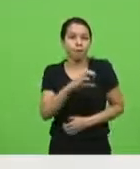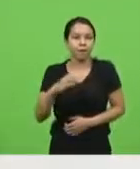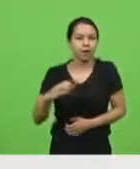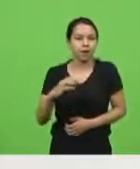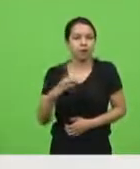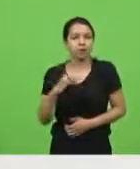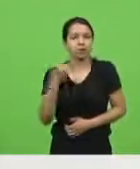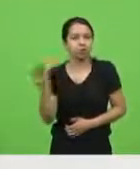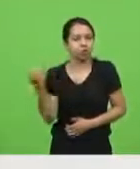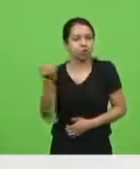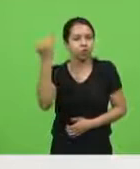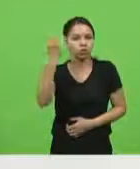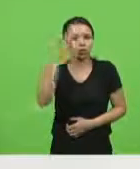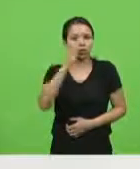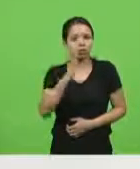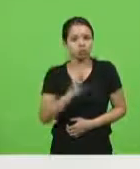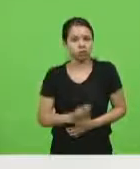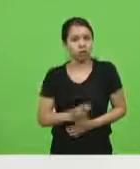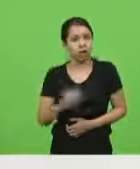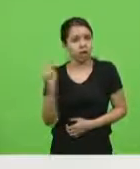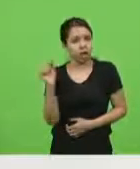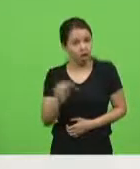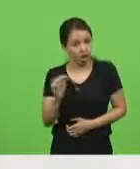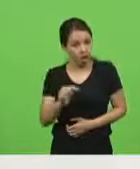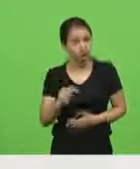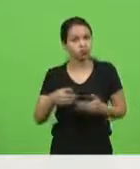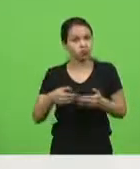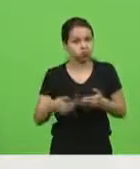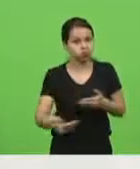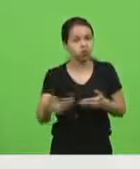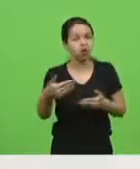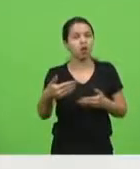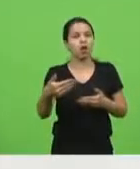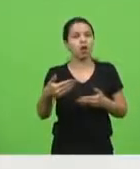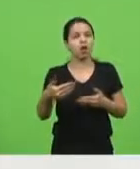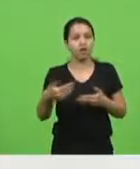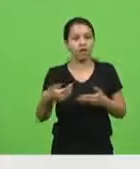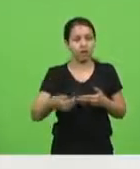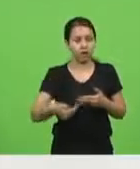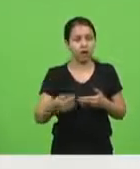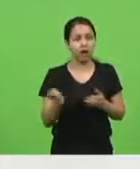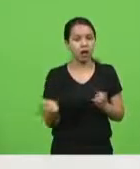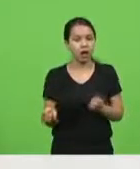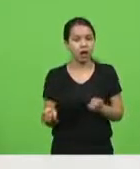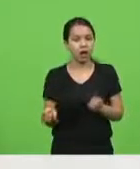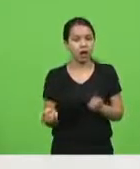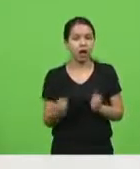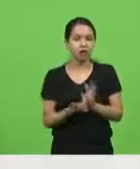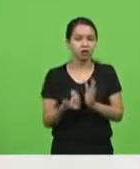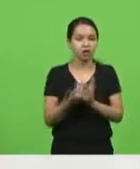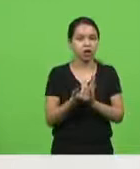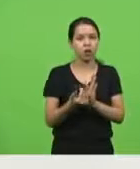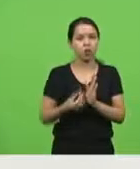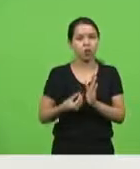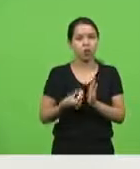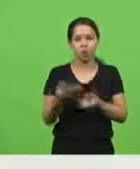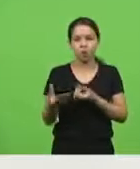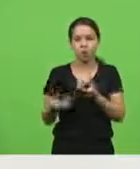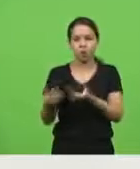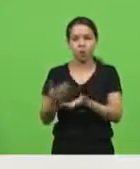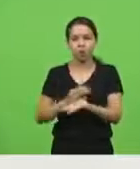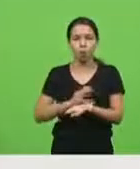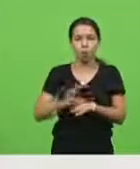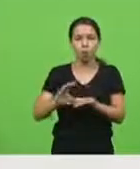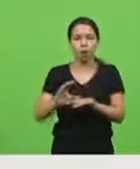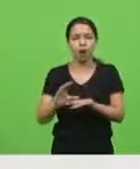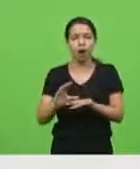que a partir dela que se dependia essa nova concessão do auxílio emergencial para brasileiros, que